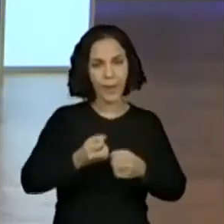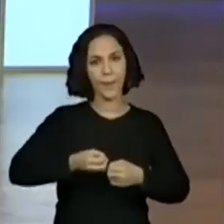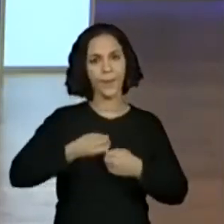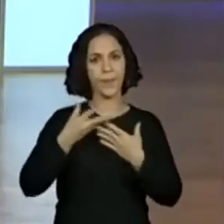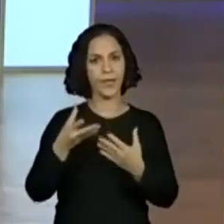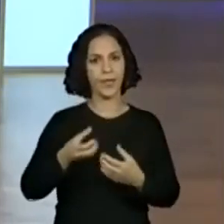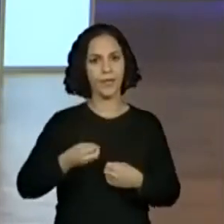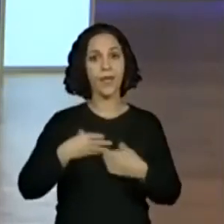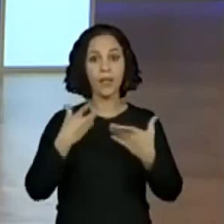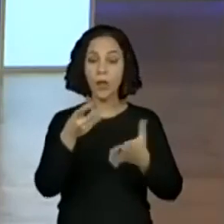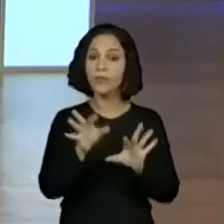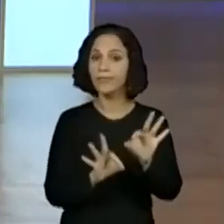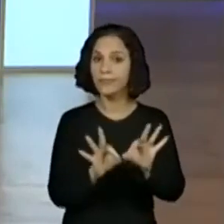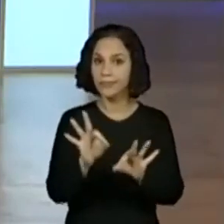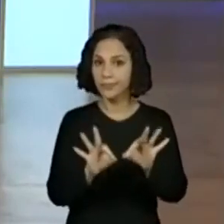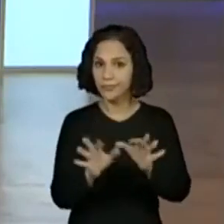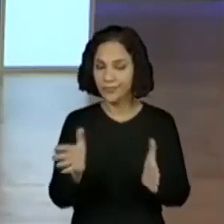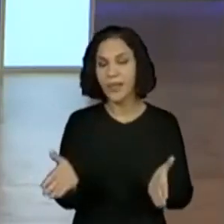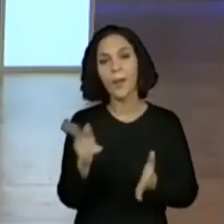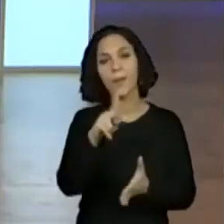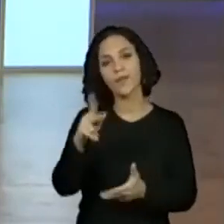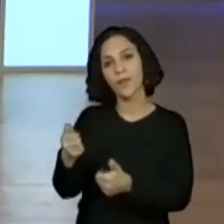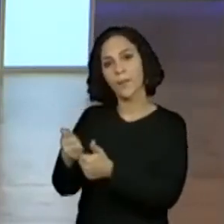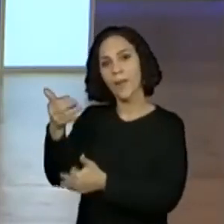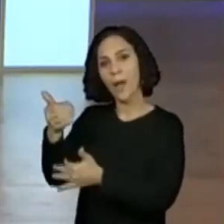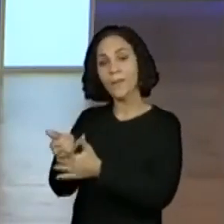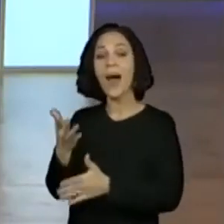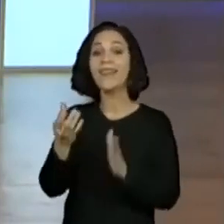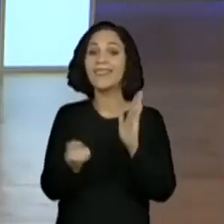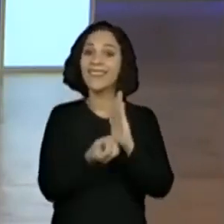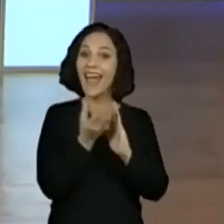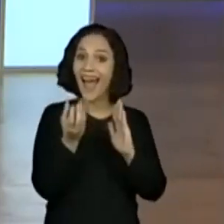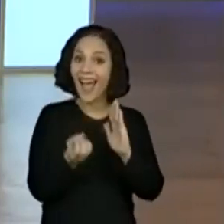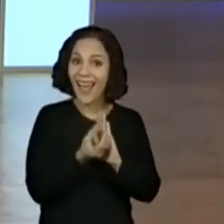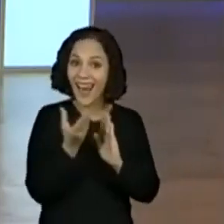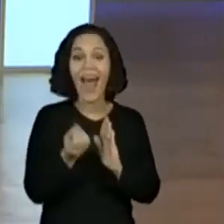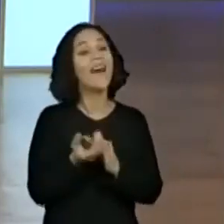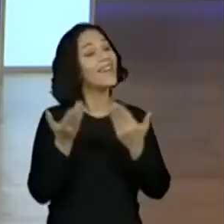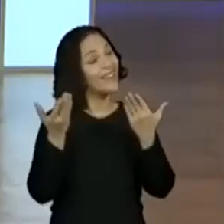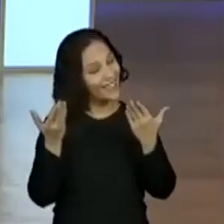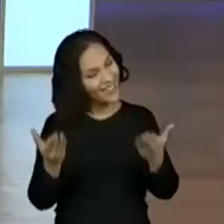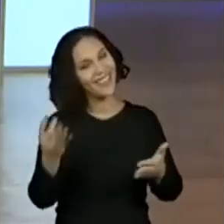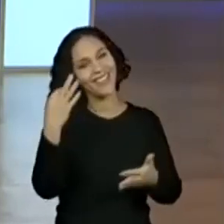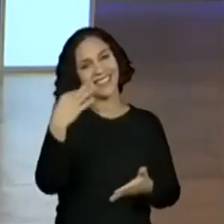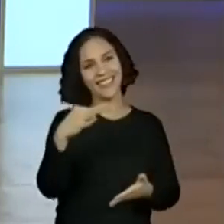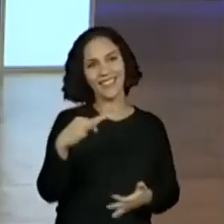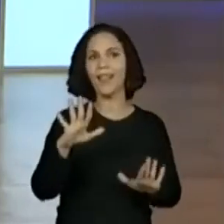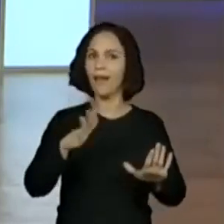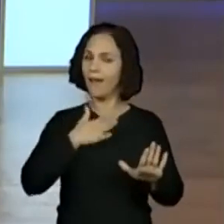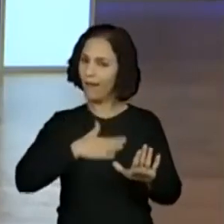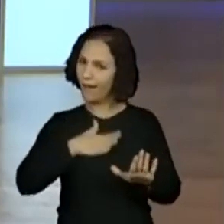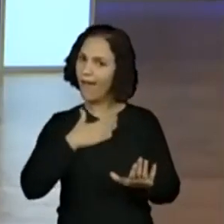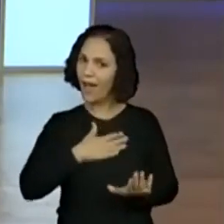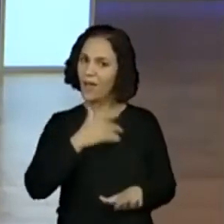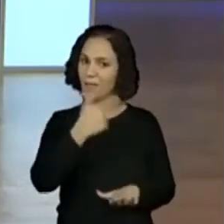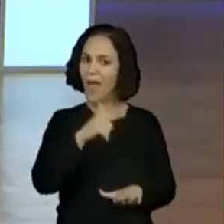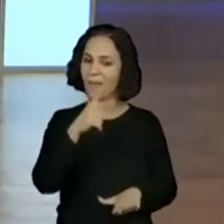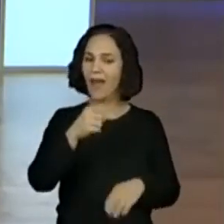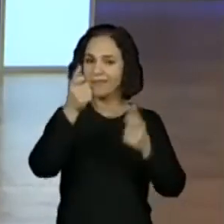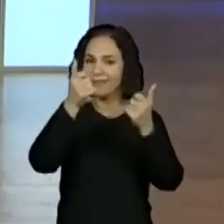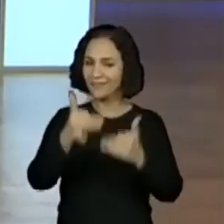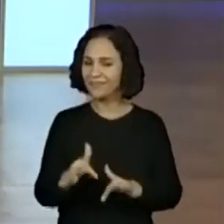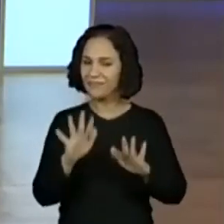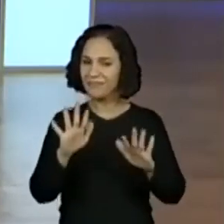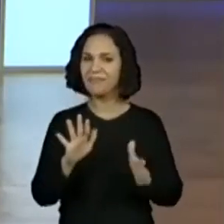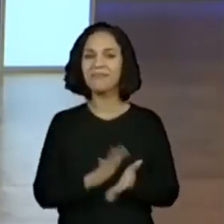organizem. Vamos lá, os professores já estão falando um sarau, é isso mesmo. Calma lá, que tem bastante coisa para falar sobre